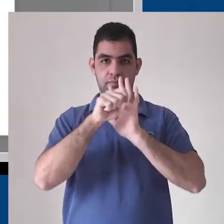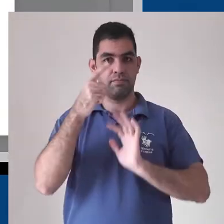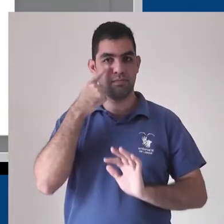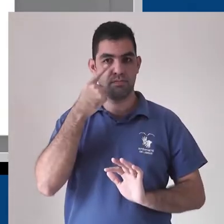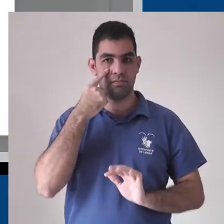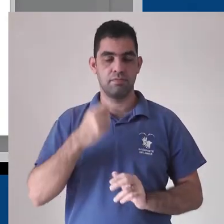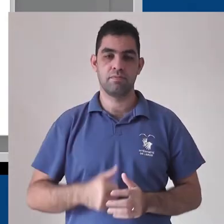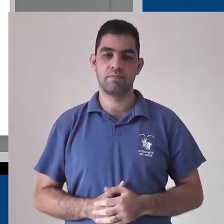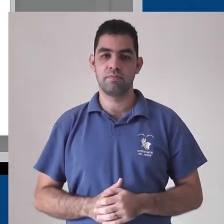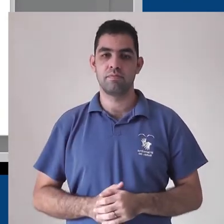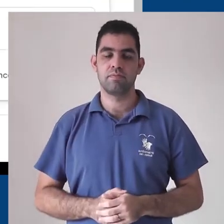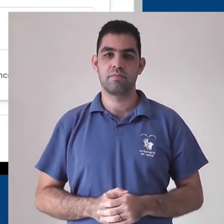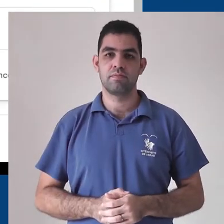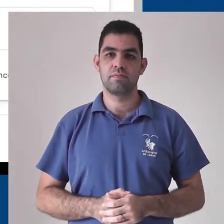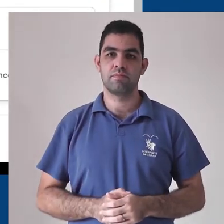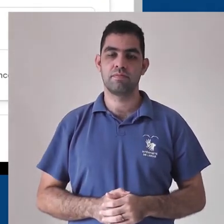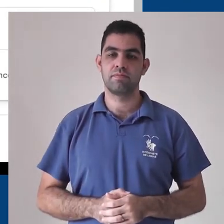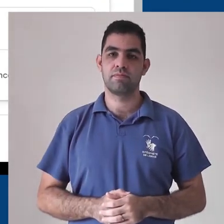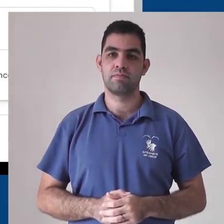demonstração.